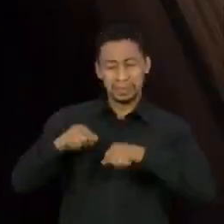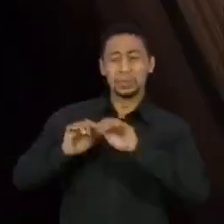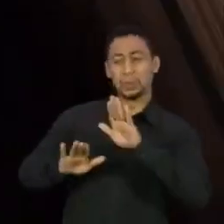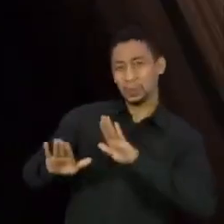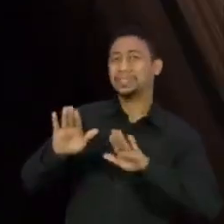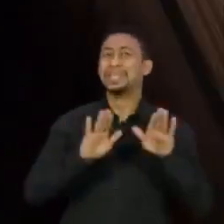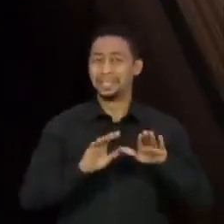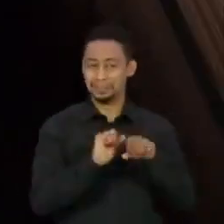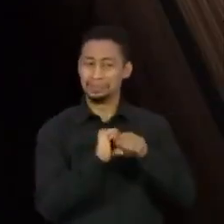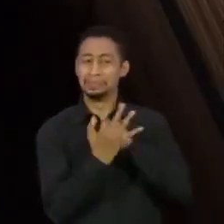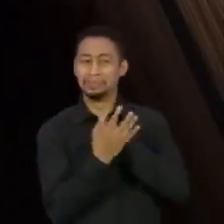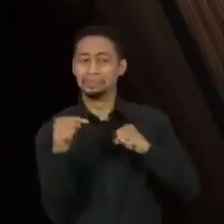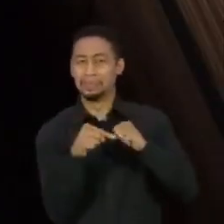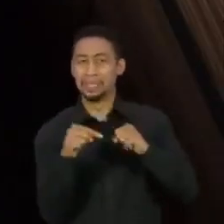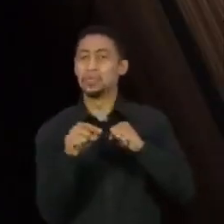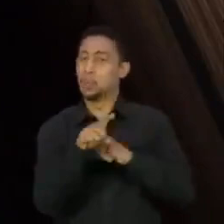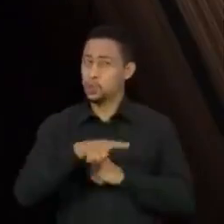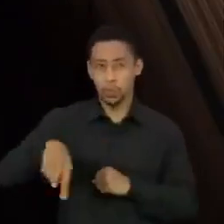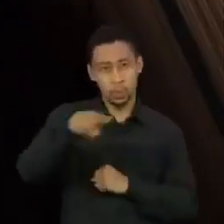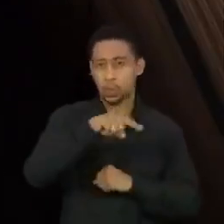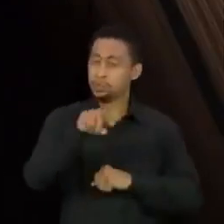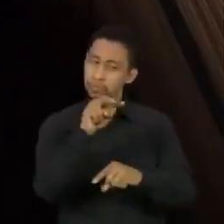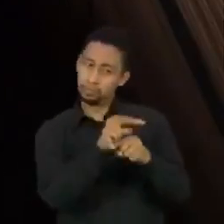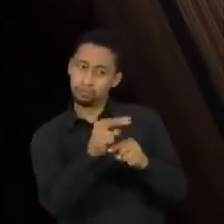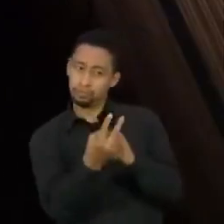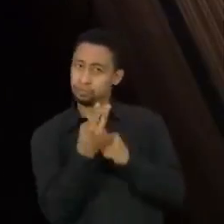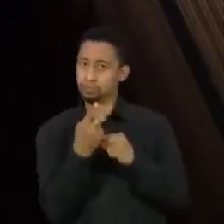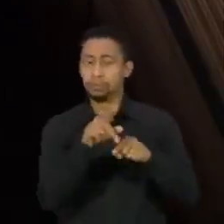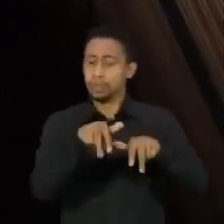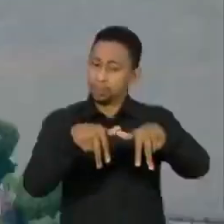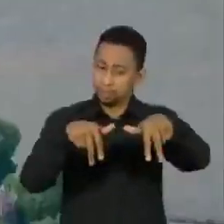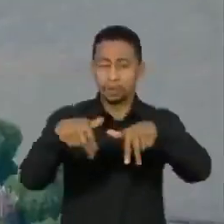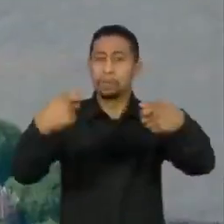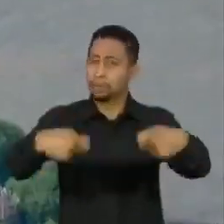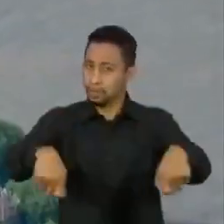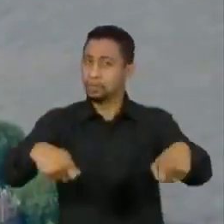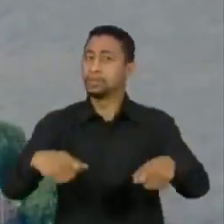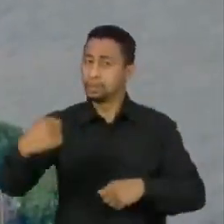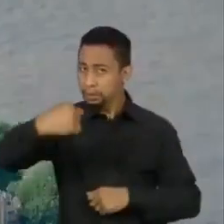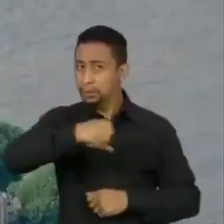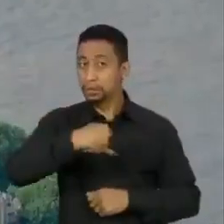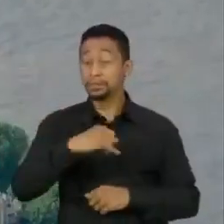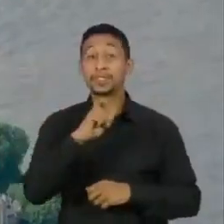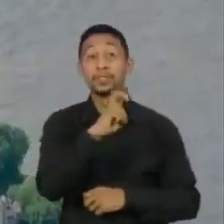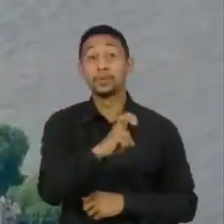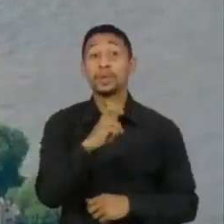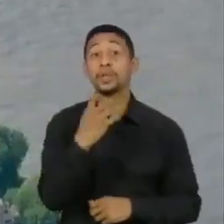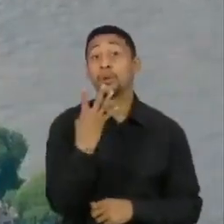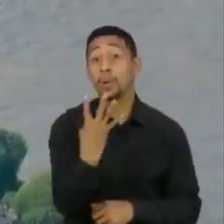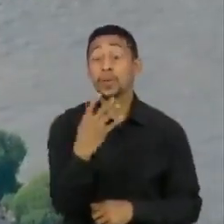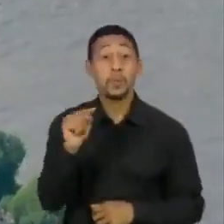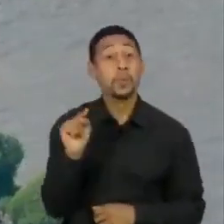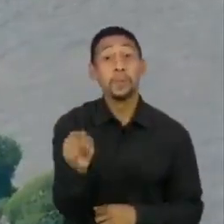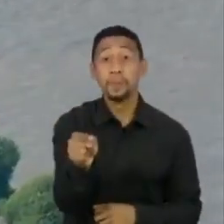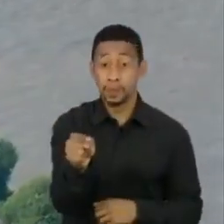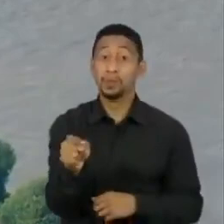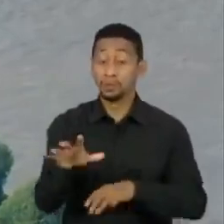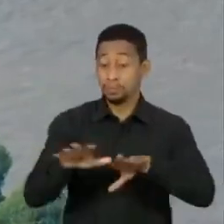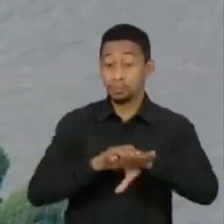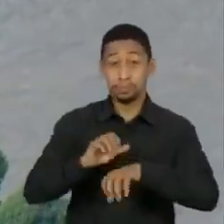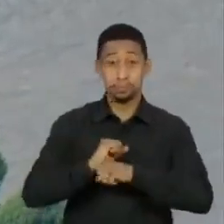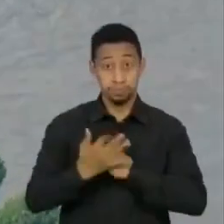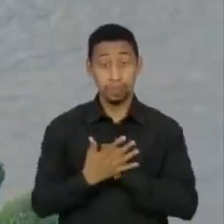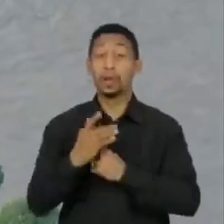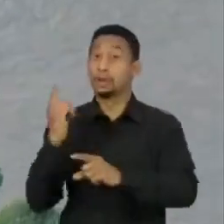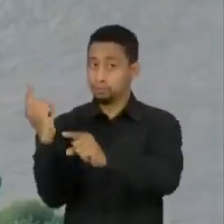com o vírus e que todos devem garantir a segurança mantendo o distanciamento. Mais de 54 mil novos casos de Covid-19